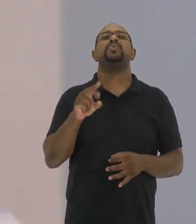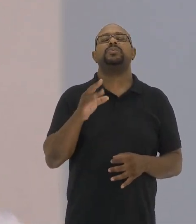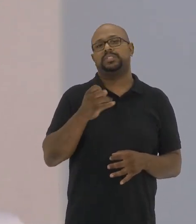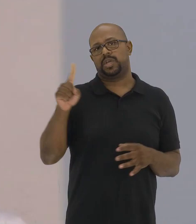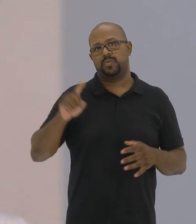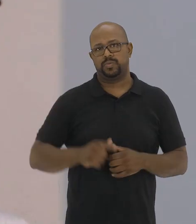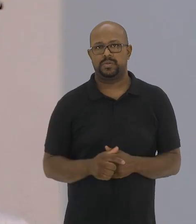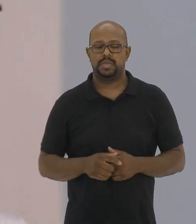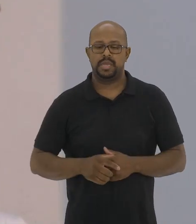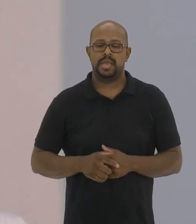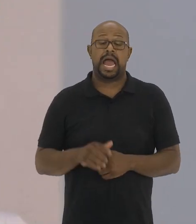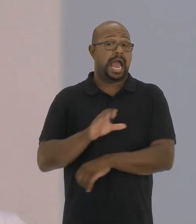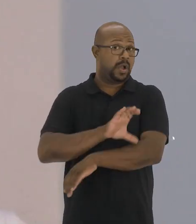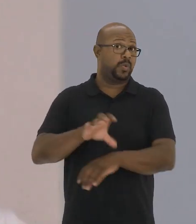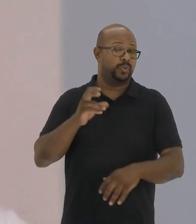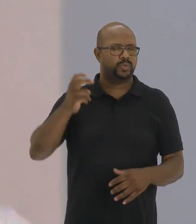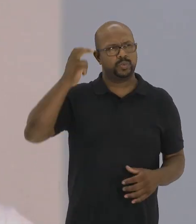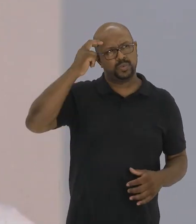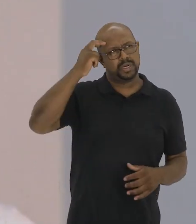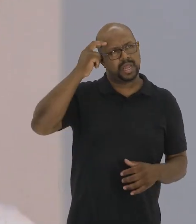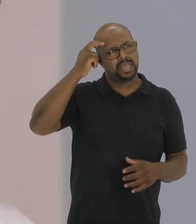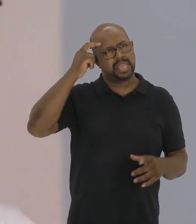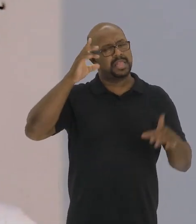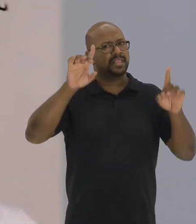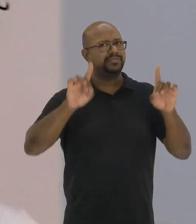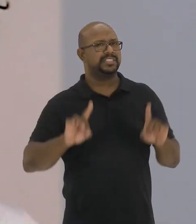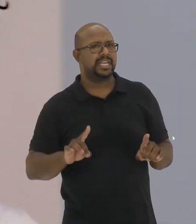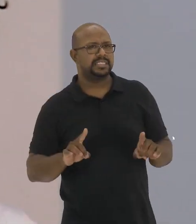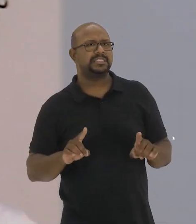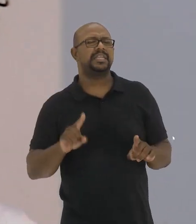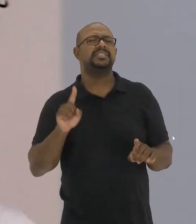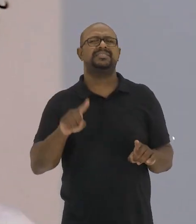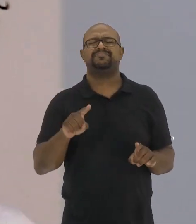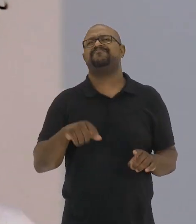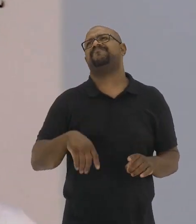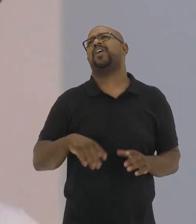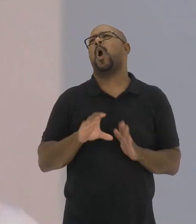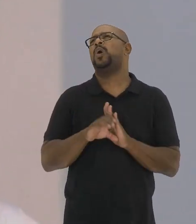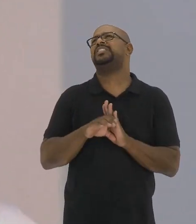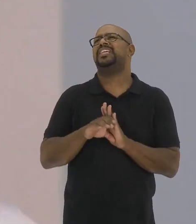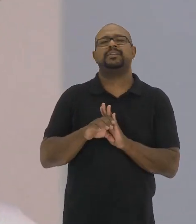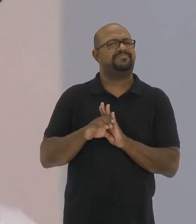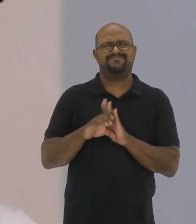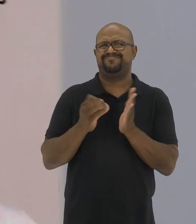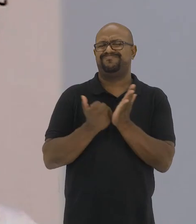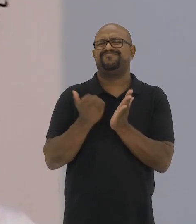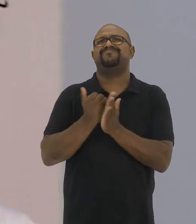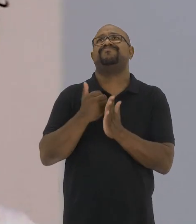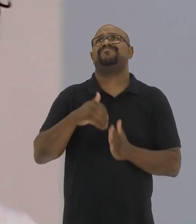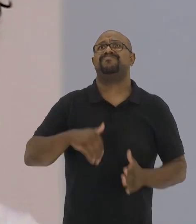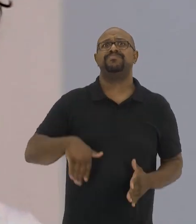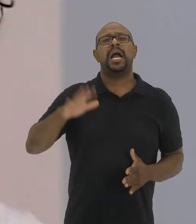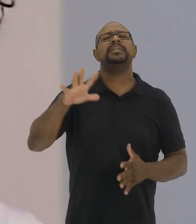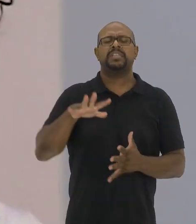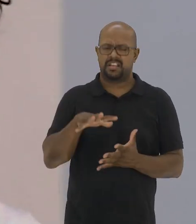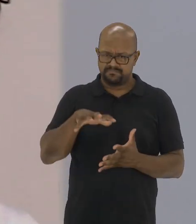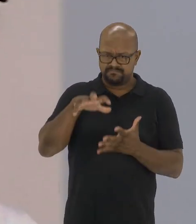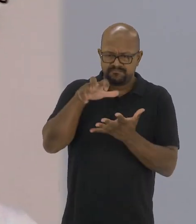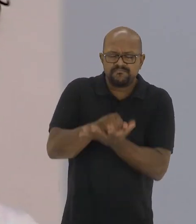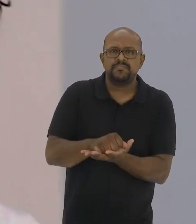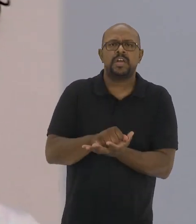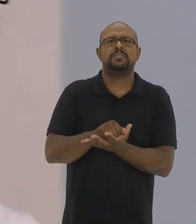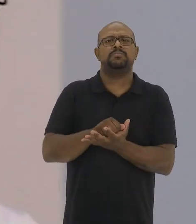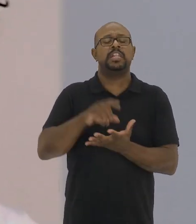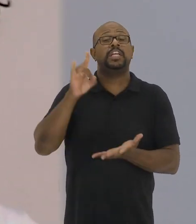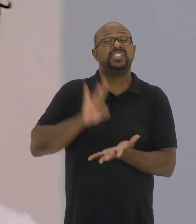estabelecer como produção. A cultura e a deficiência são mais do que conceitos, são